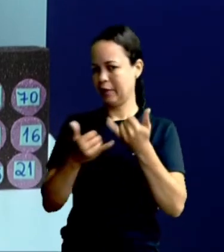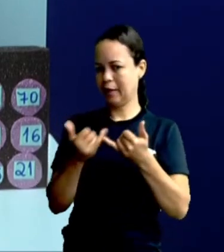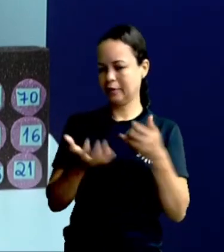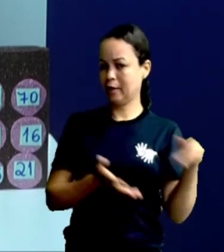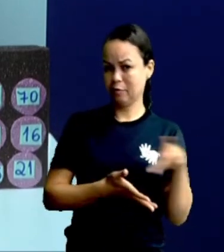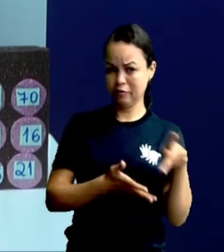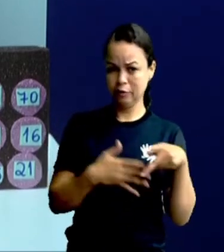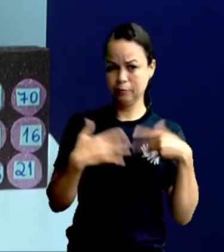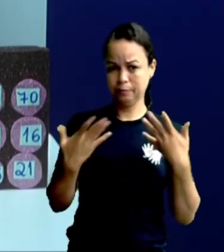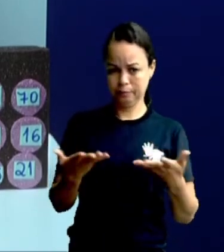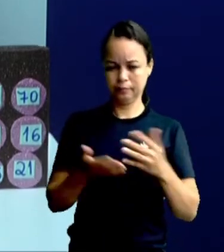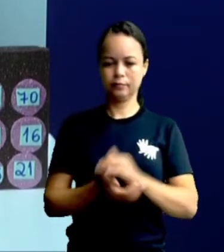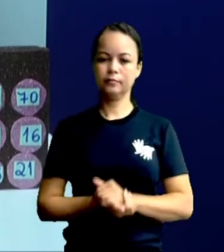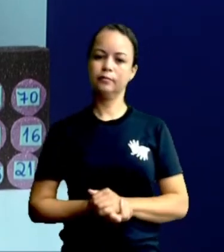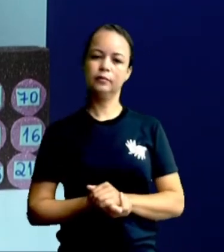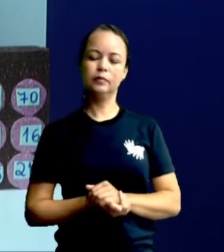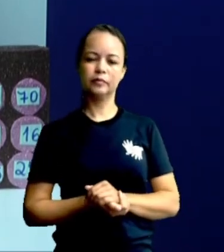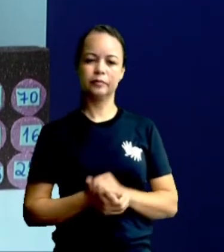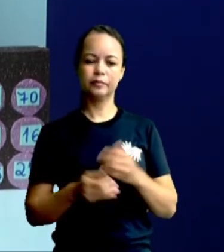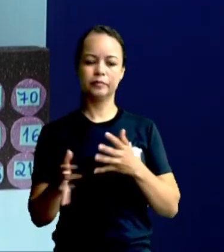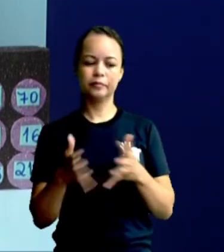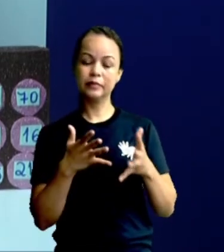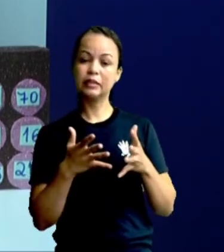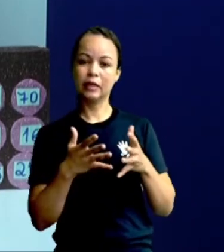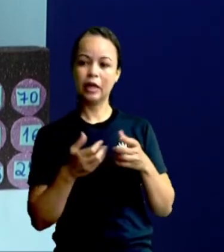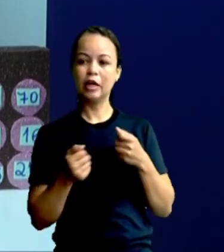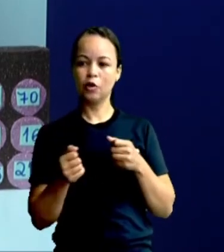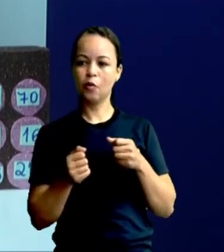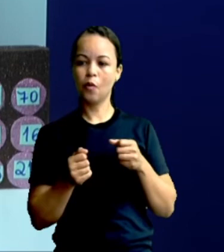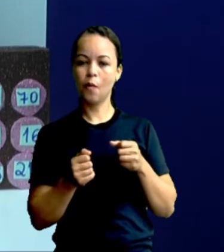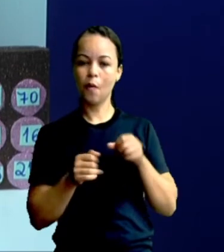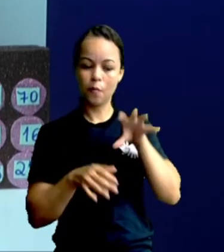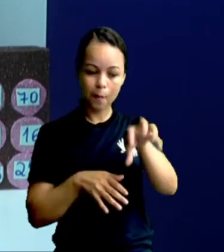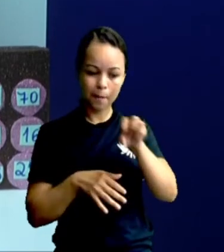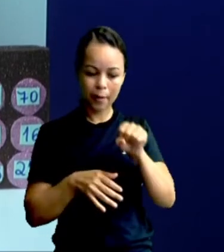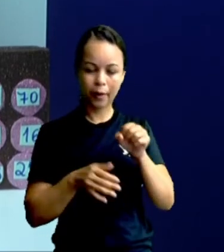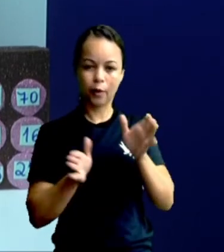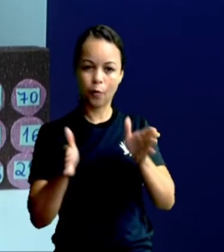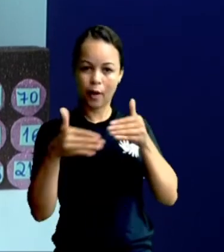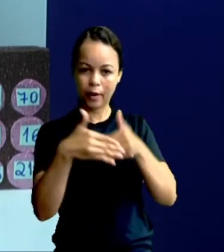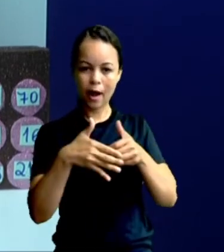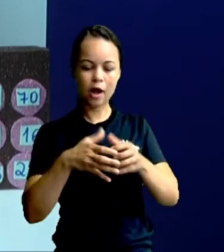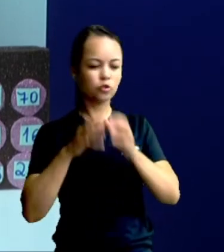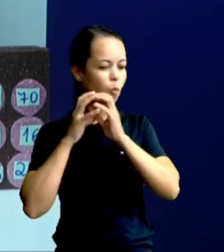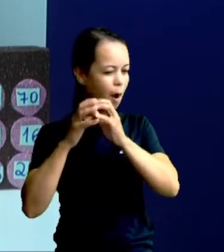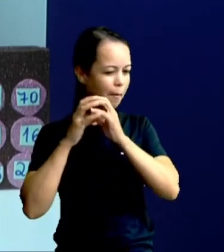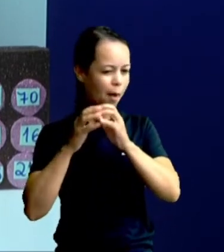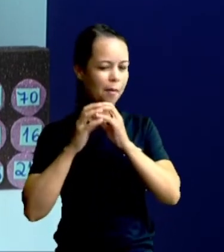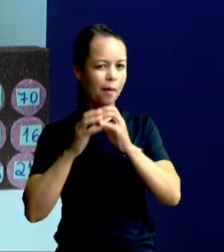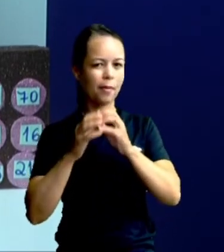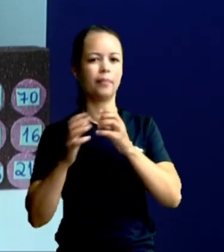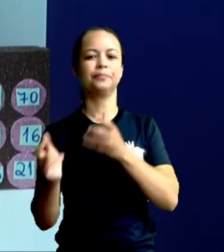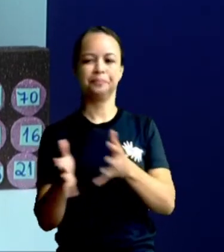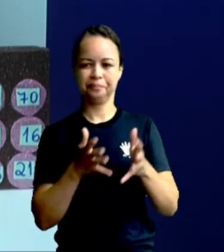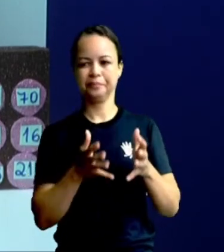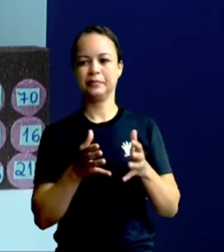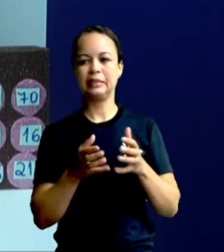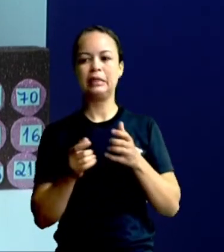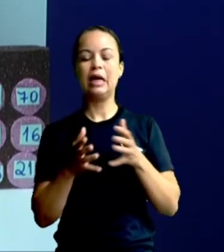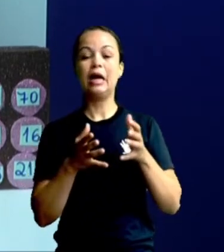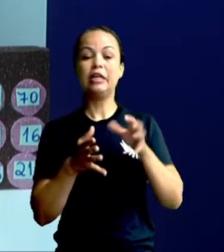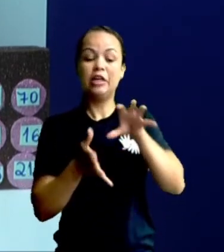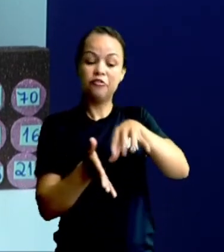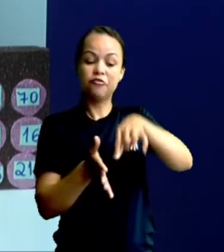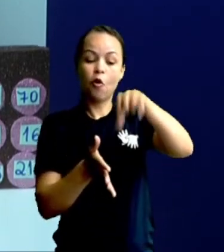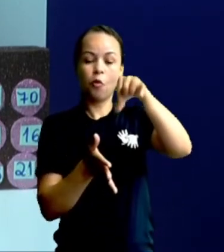Funciona assim, ó. Eu vou pegar a minha caixa, vou balançar aqui e vou